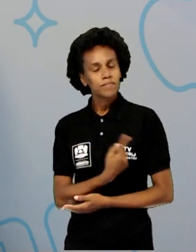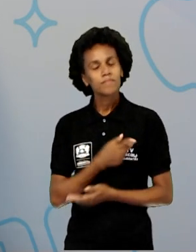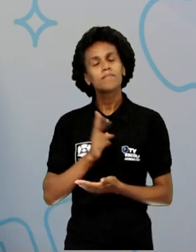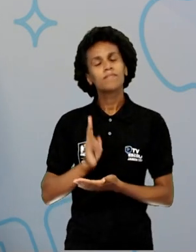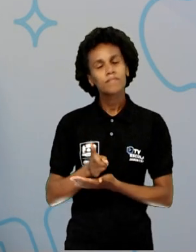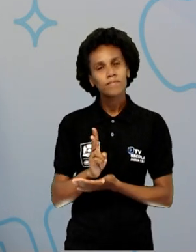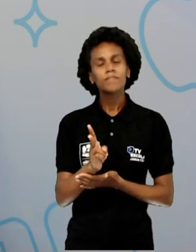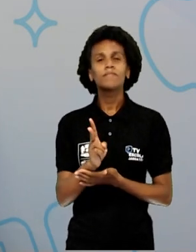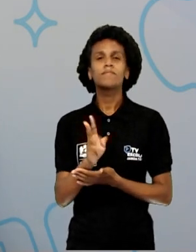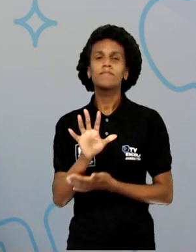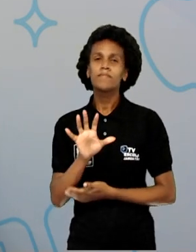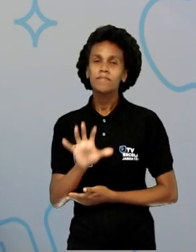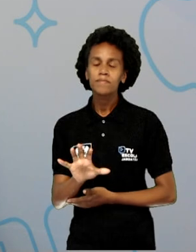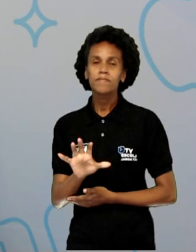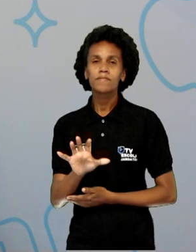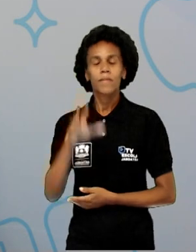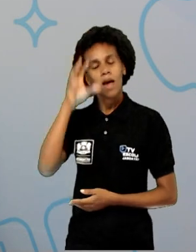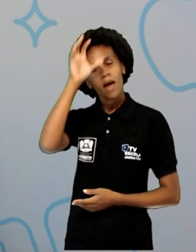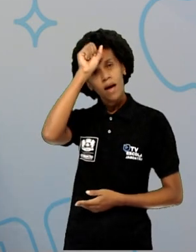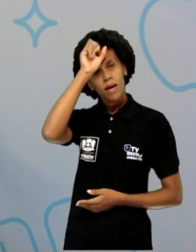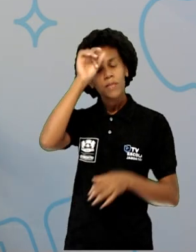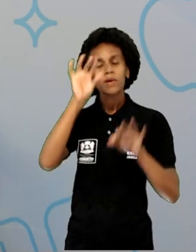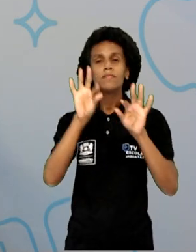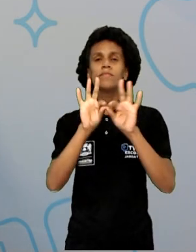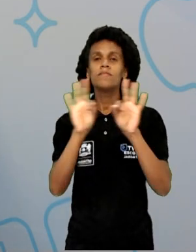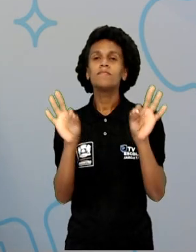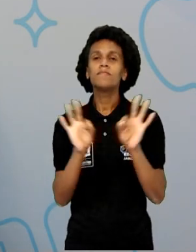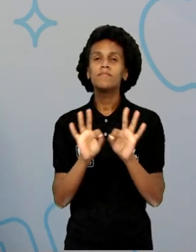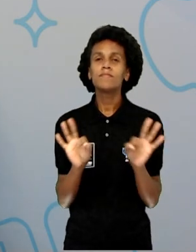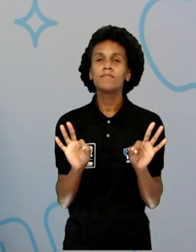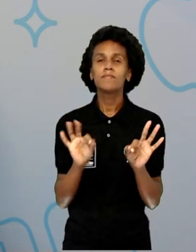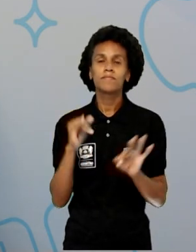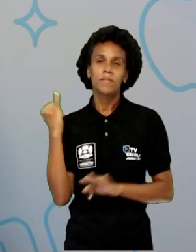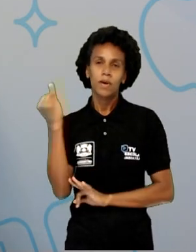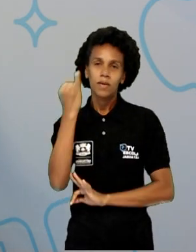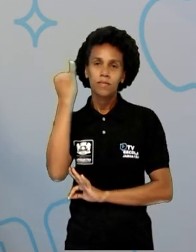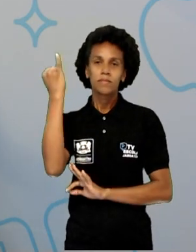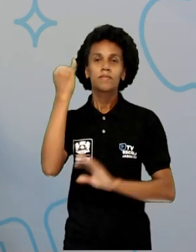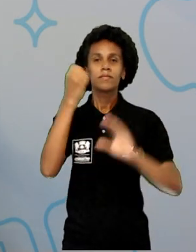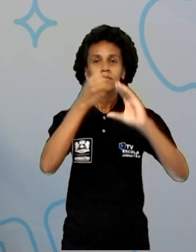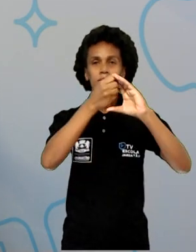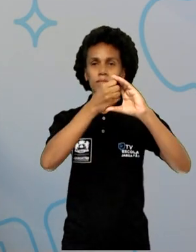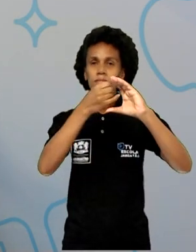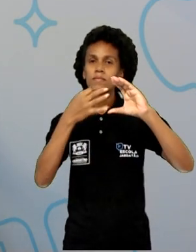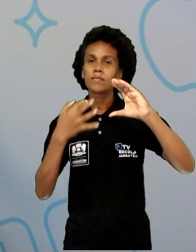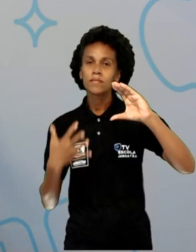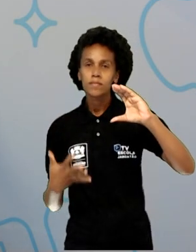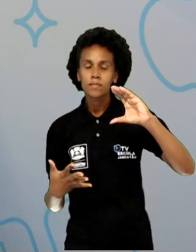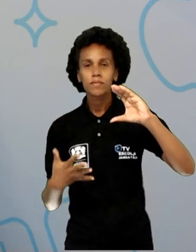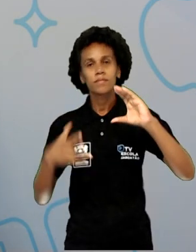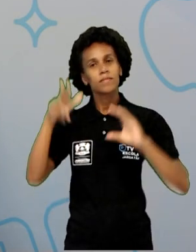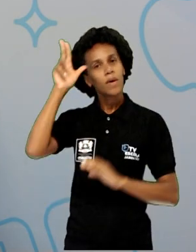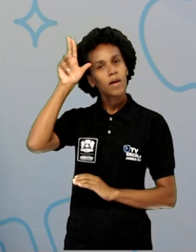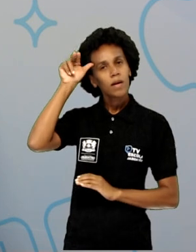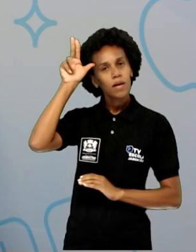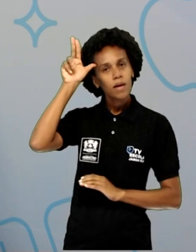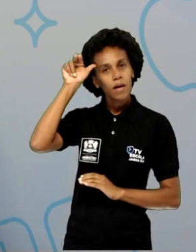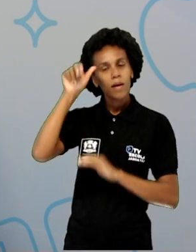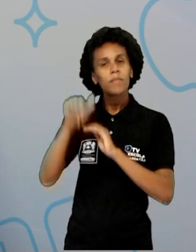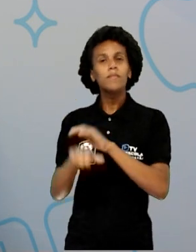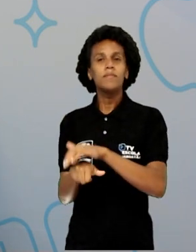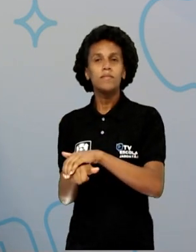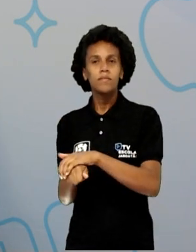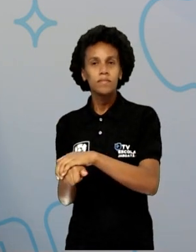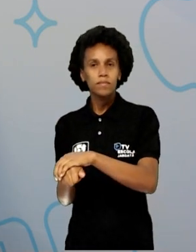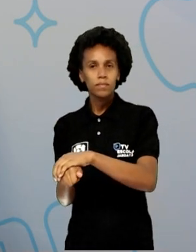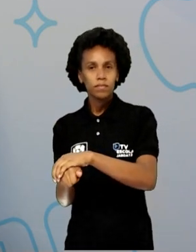Aprendemos também um detalhe bem importante, as características da lebre e da tartaruga. Foi um